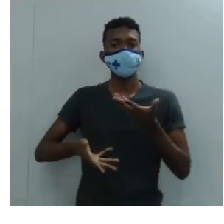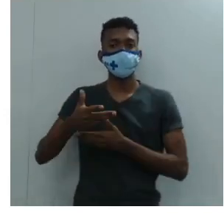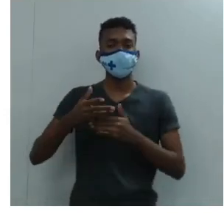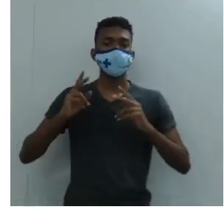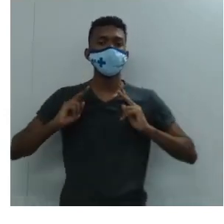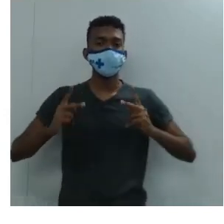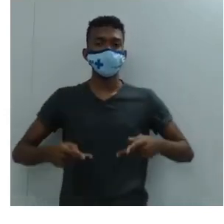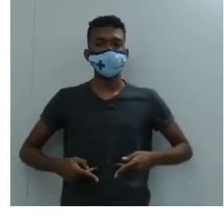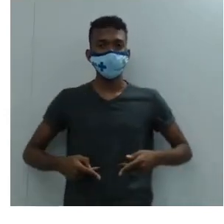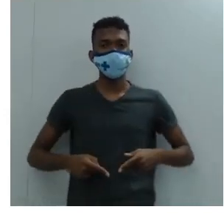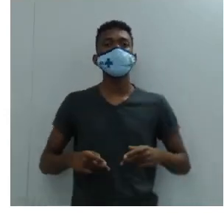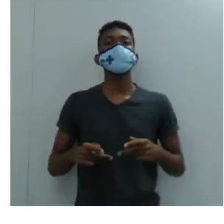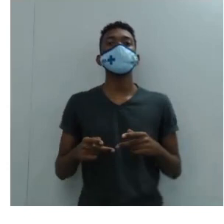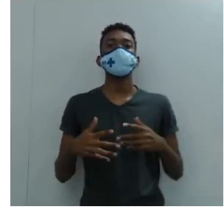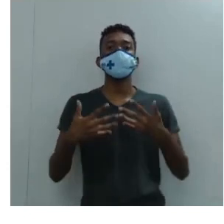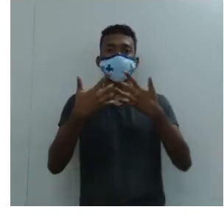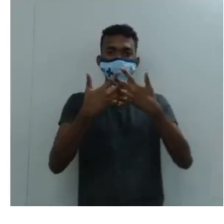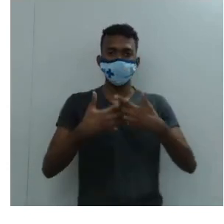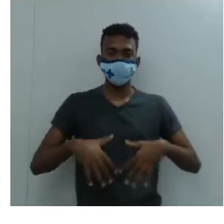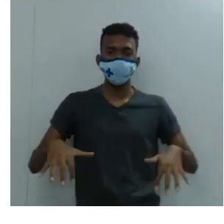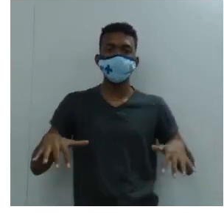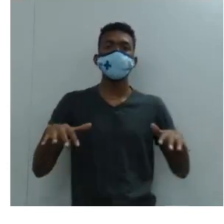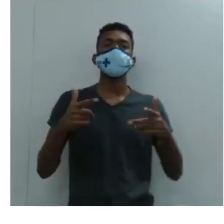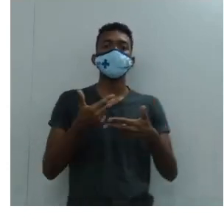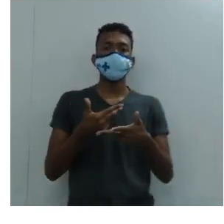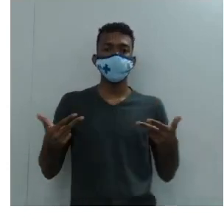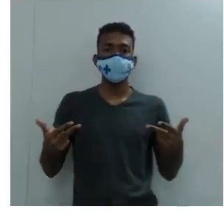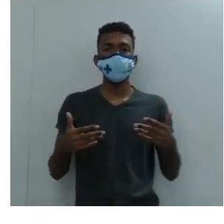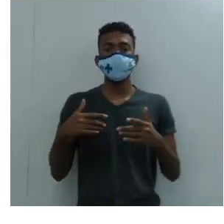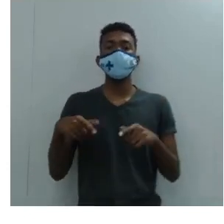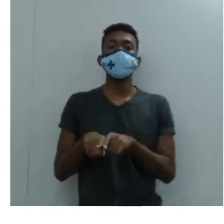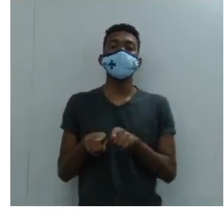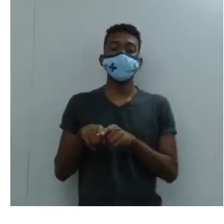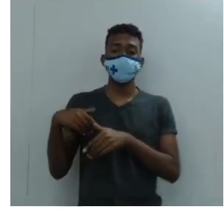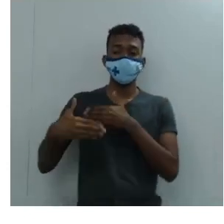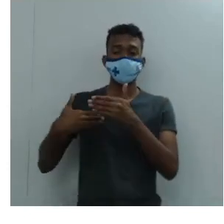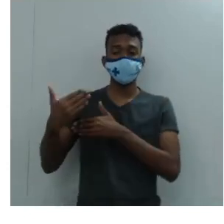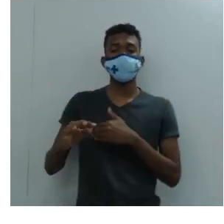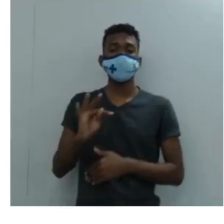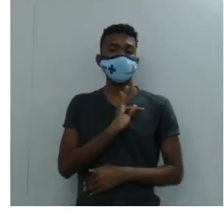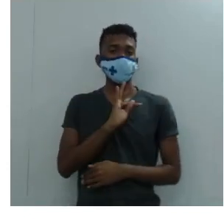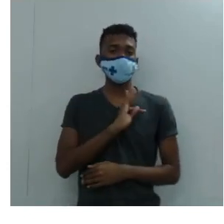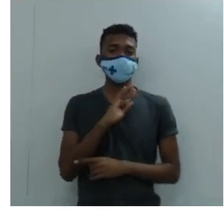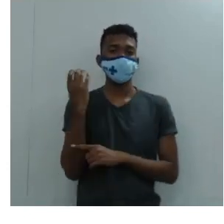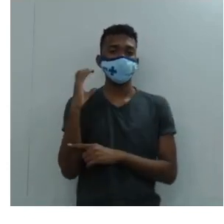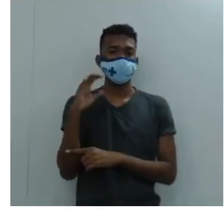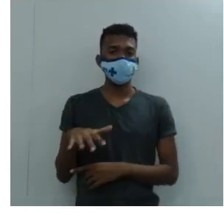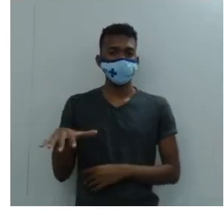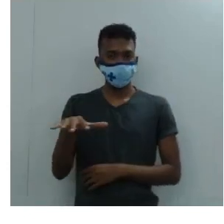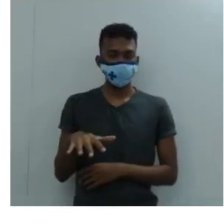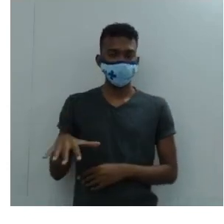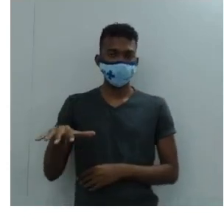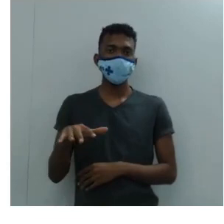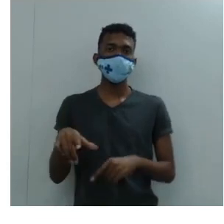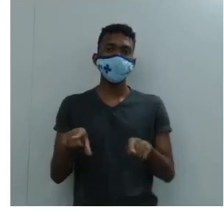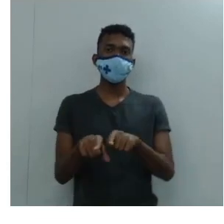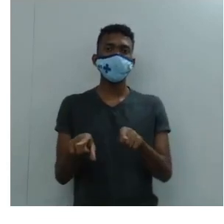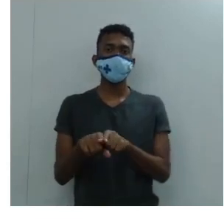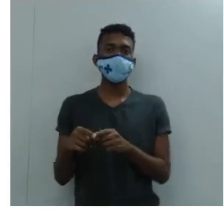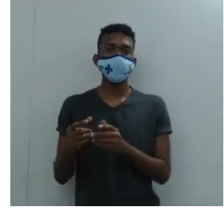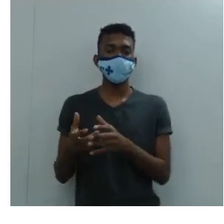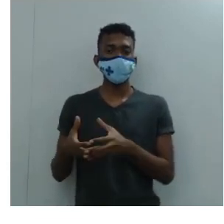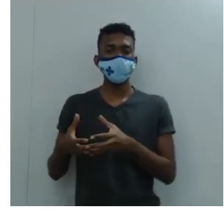com a natureza, que é desenvolvimento técnico e científico, né? E a emergência de novos